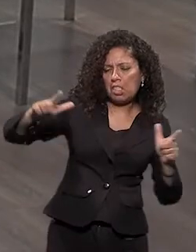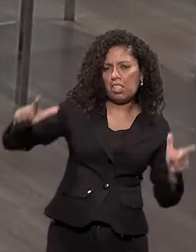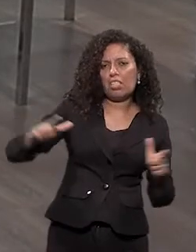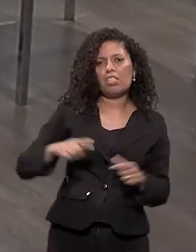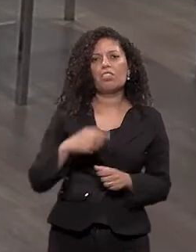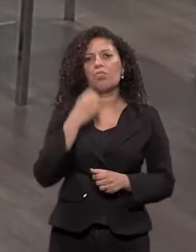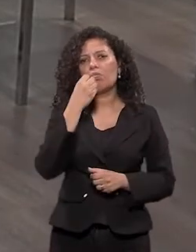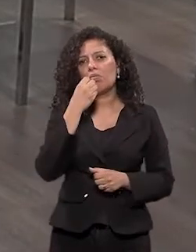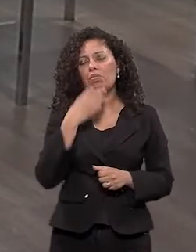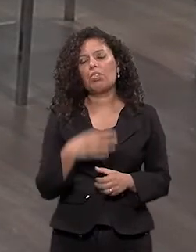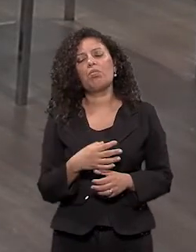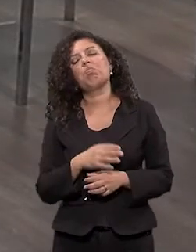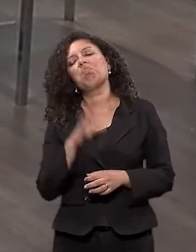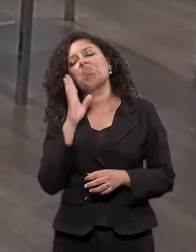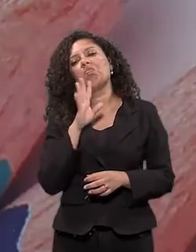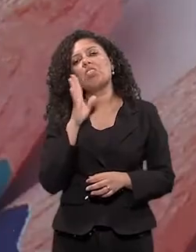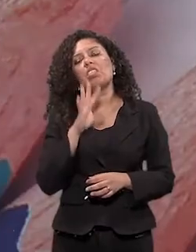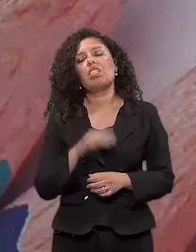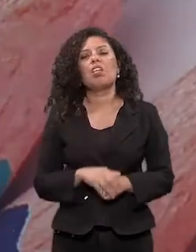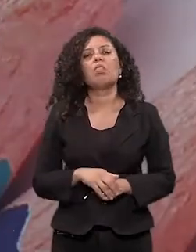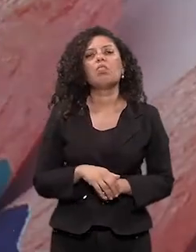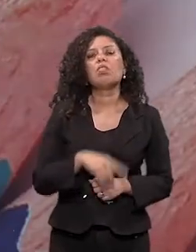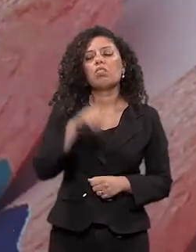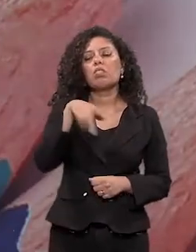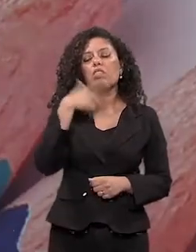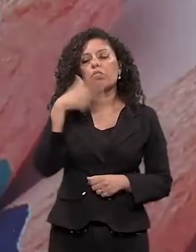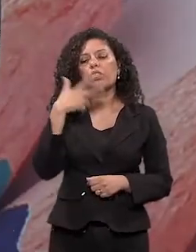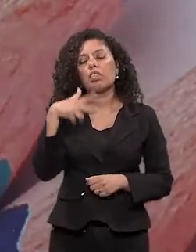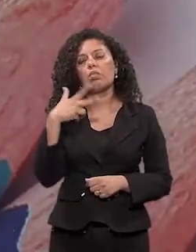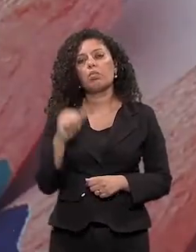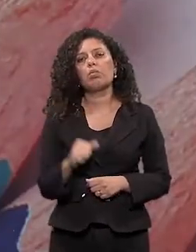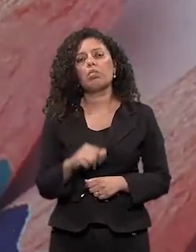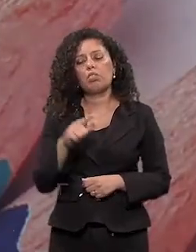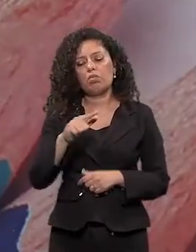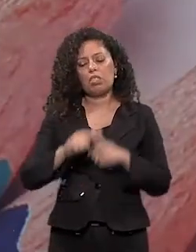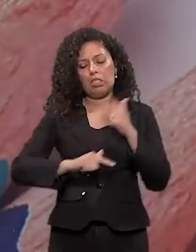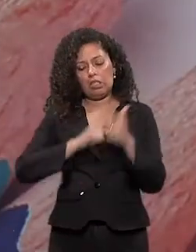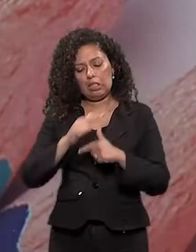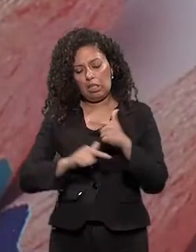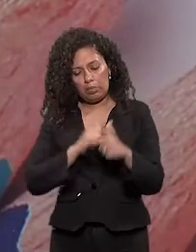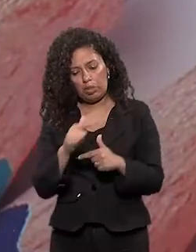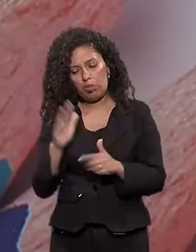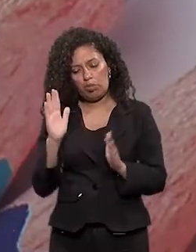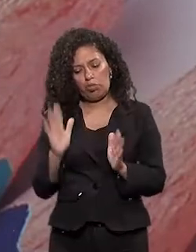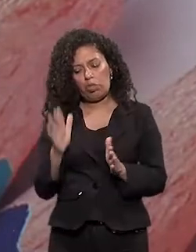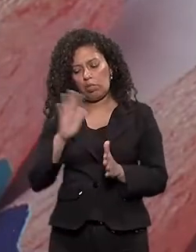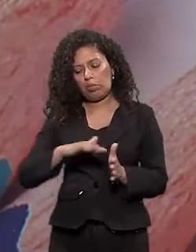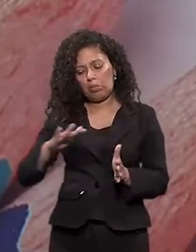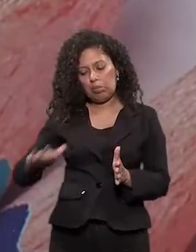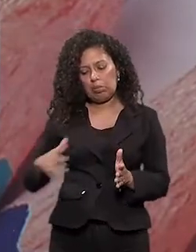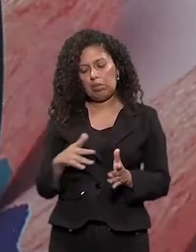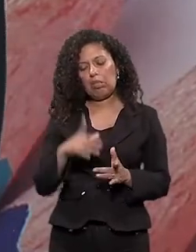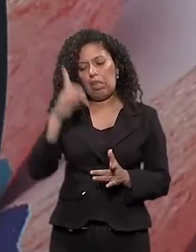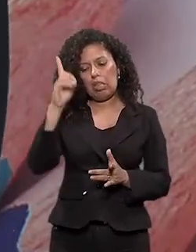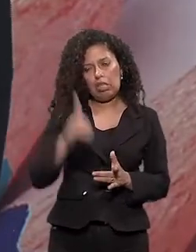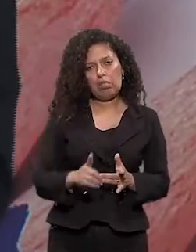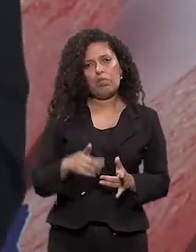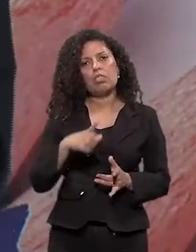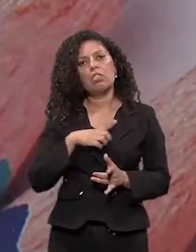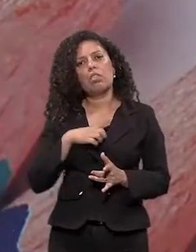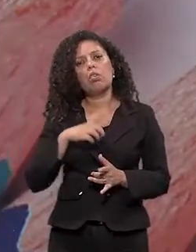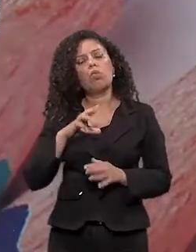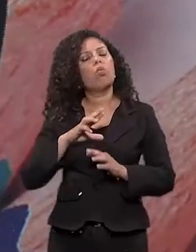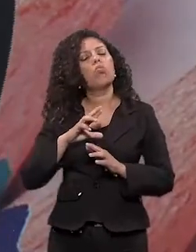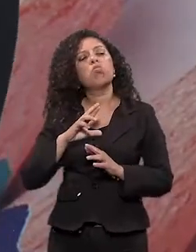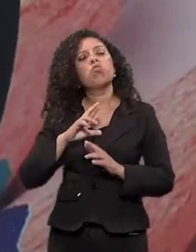Muito bacana Muito legal Você falou que já trabalhou Ou trabalha com crianças com deficiência Qual